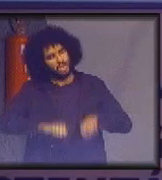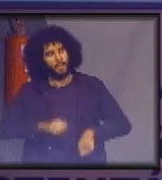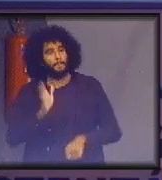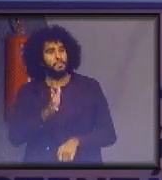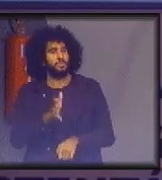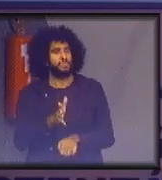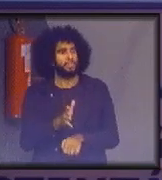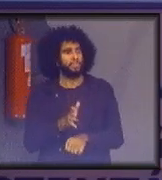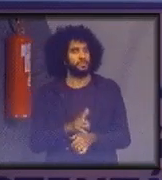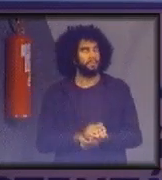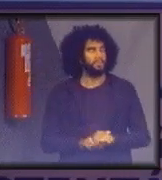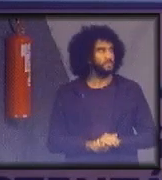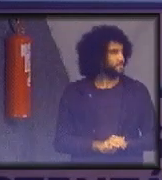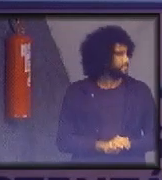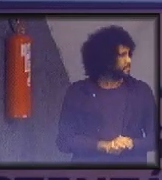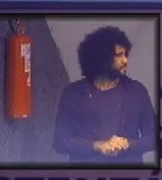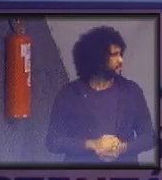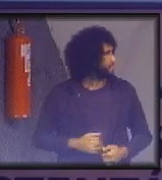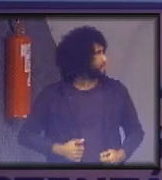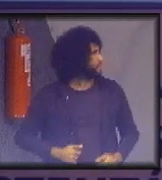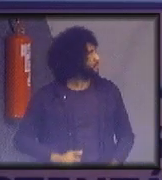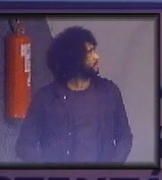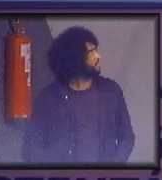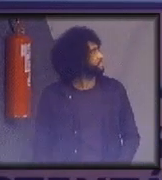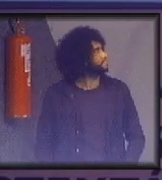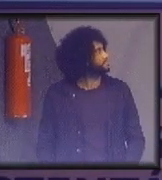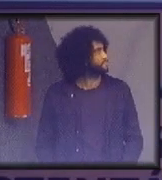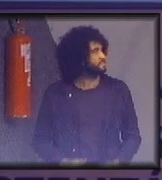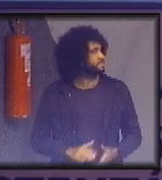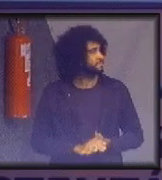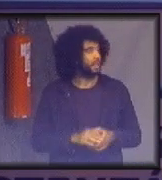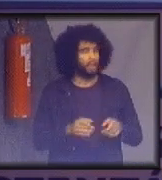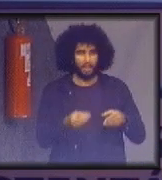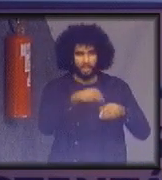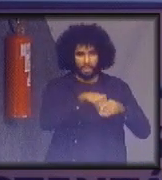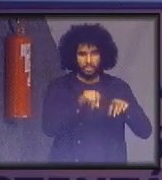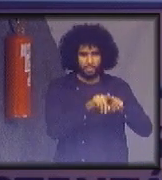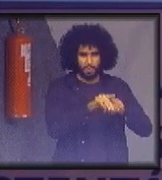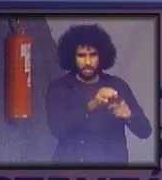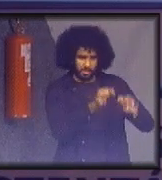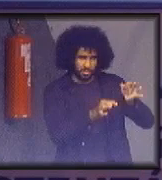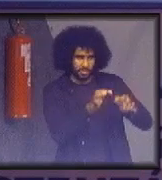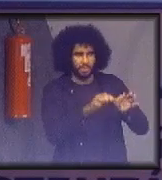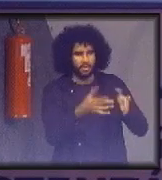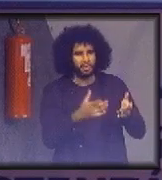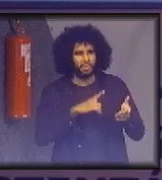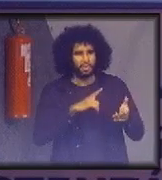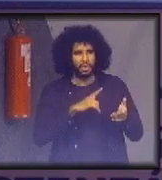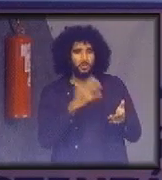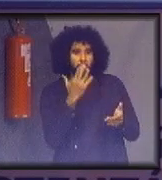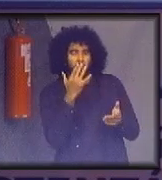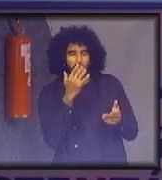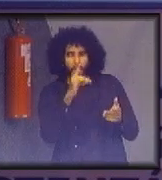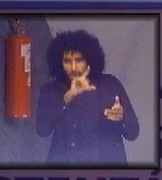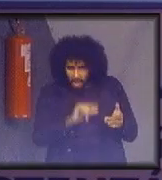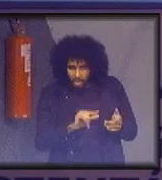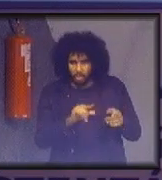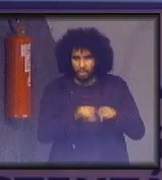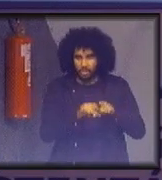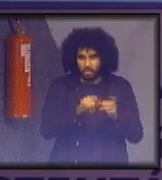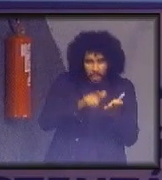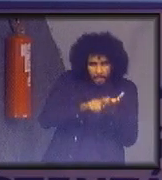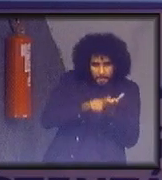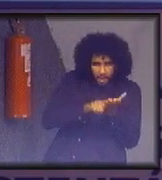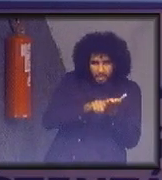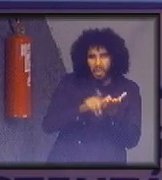e instala pelos órgãos do Poder Judiciário. Com isso, se reduz o consumo de papel e de tinta, se economiza financeiramente na compra do